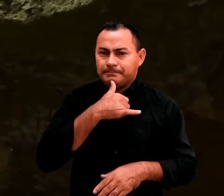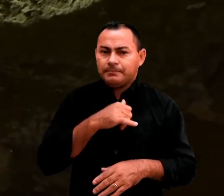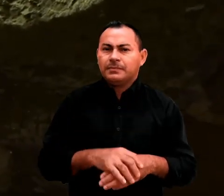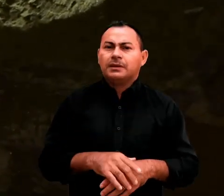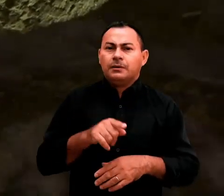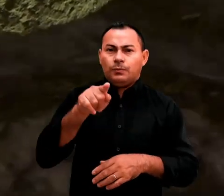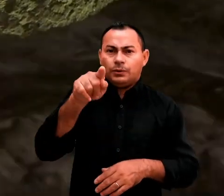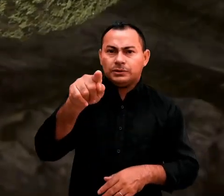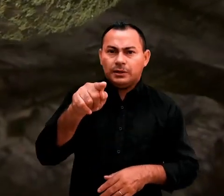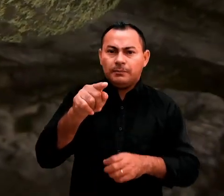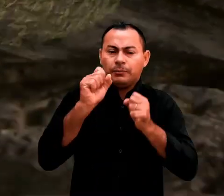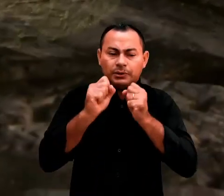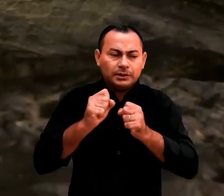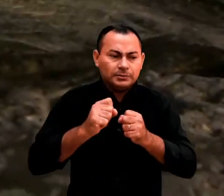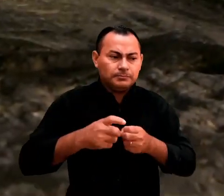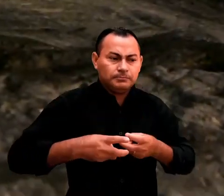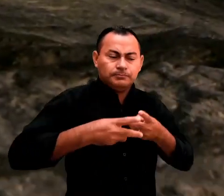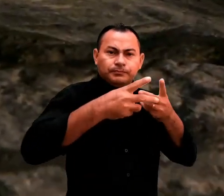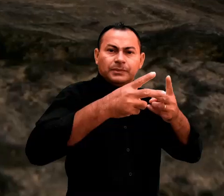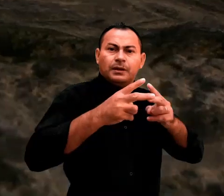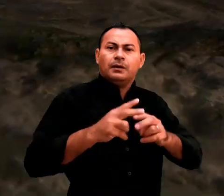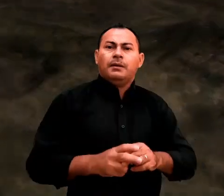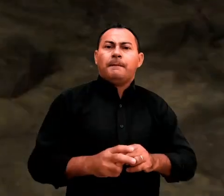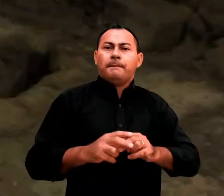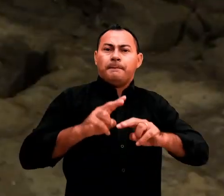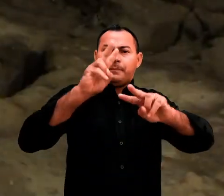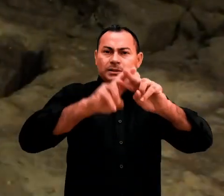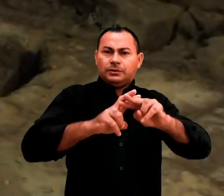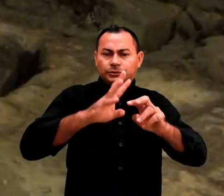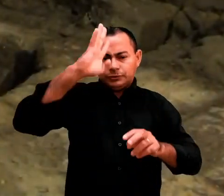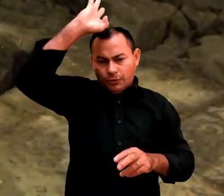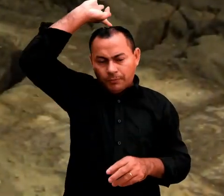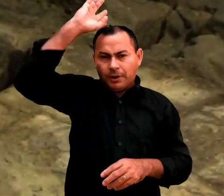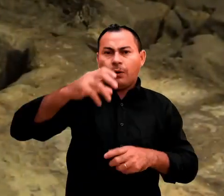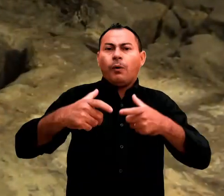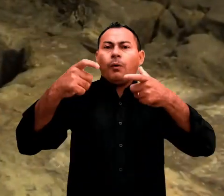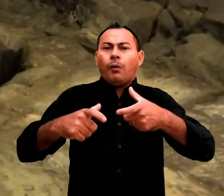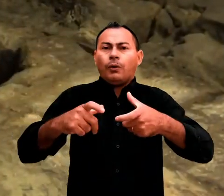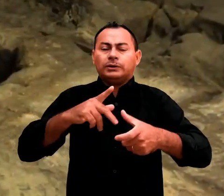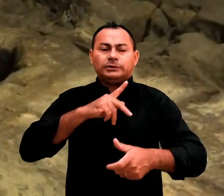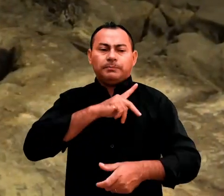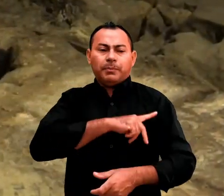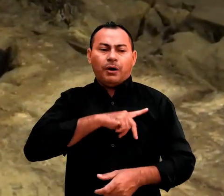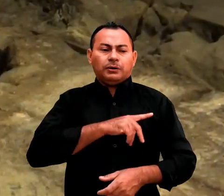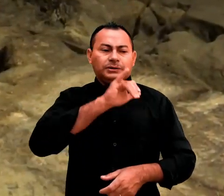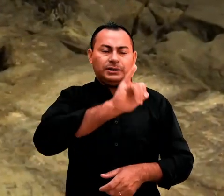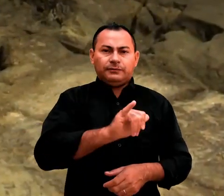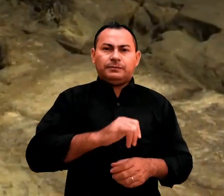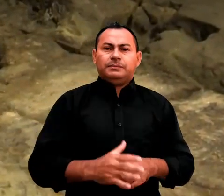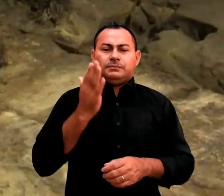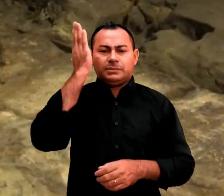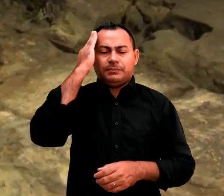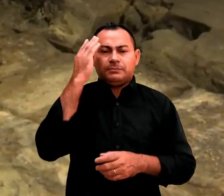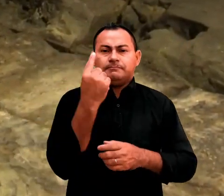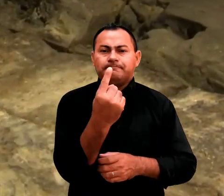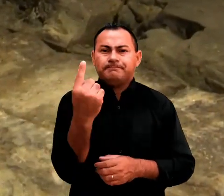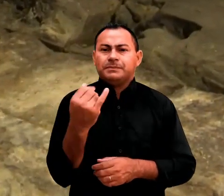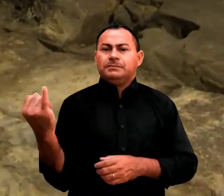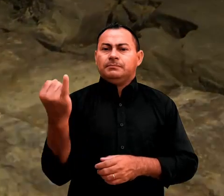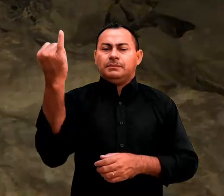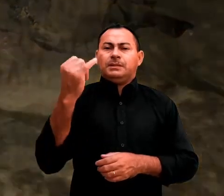Se você pudesse visitar essa prisão de Roma, onde Paulo ficou, saberia exatamente o peso de cada uma de suas palavras.